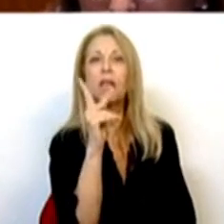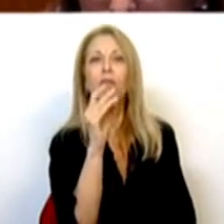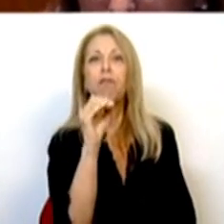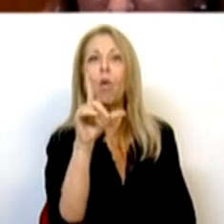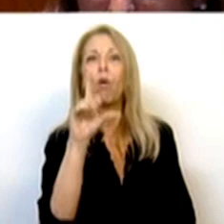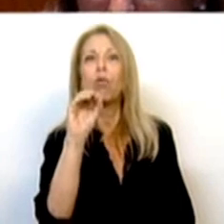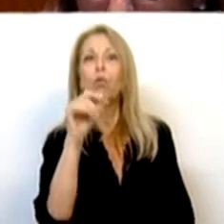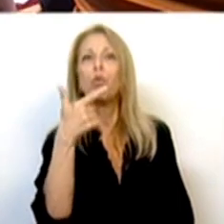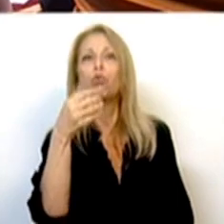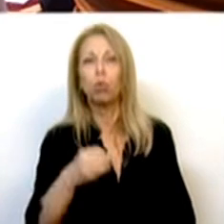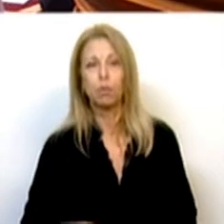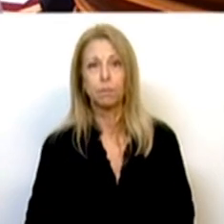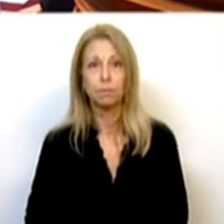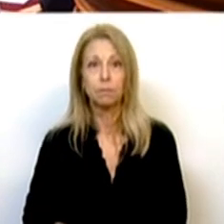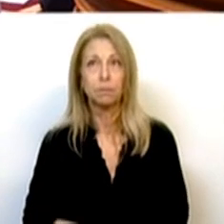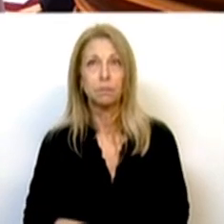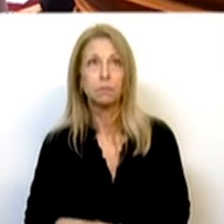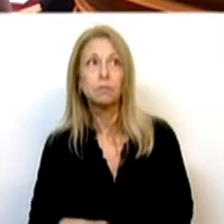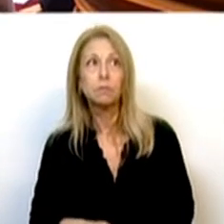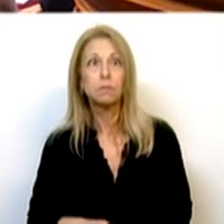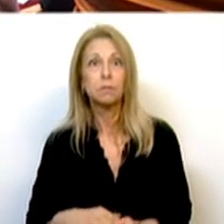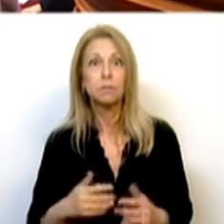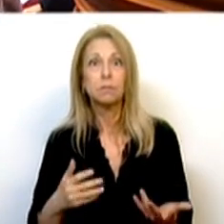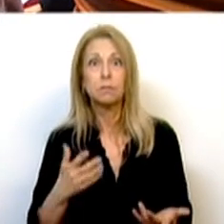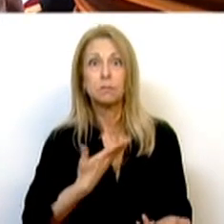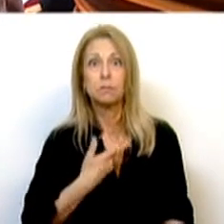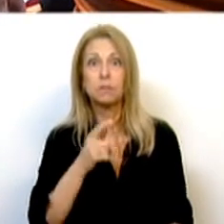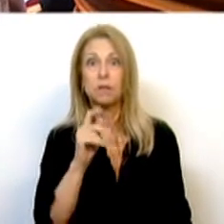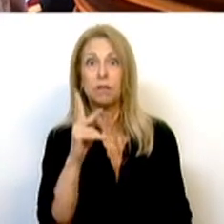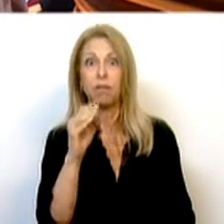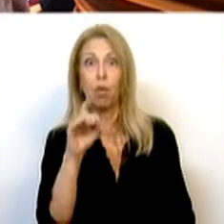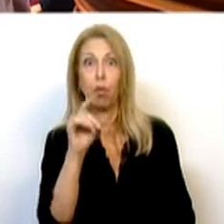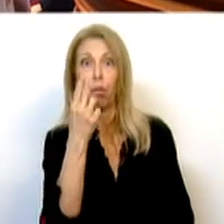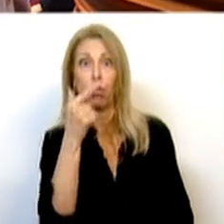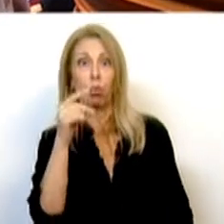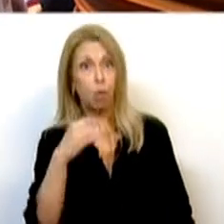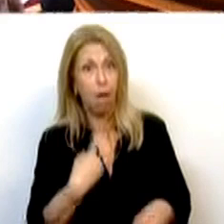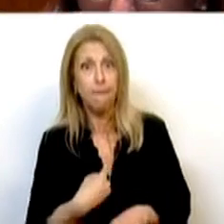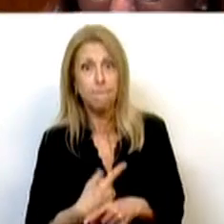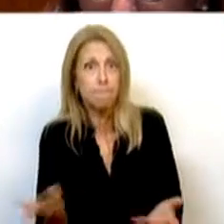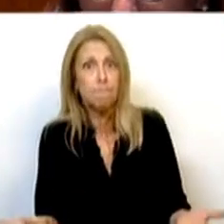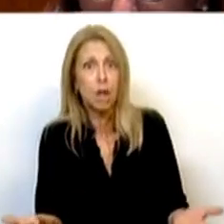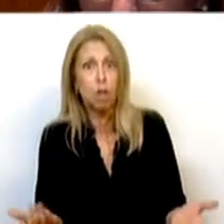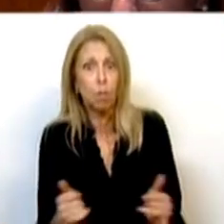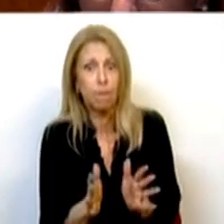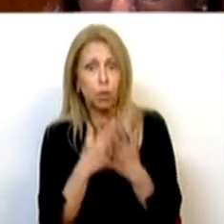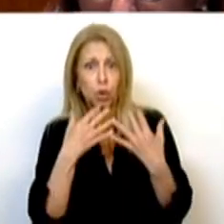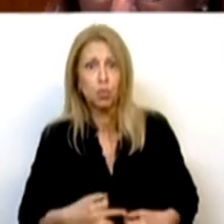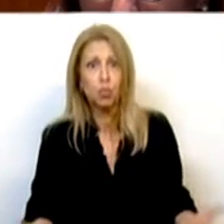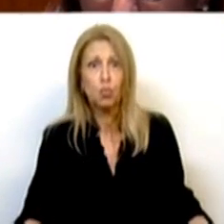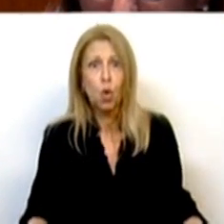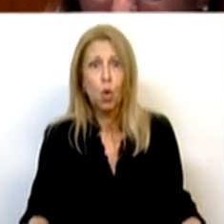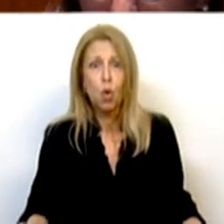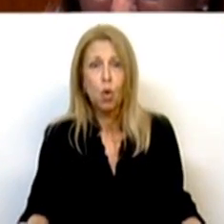uma medida que é, os devolutos são devolutos para todos, devolutos é mesmo devolutos para todos. E eu não tenho problema em